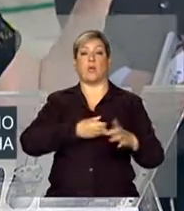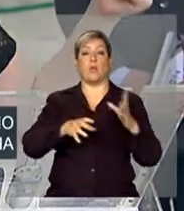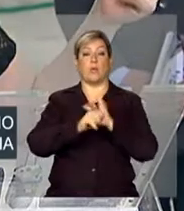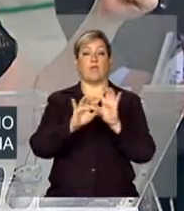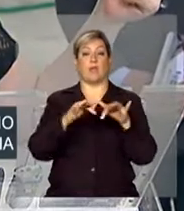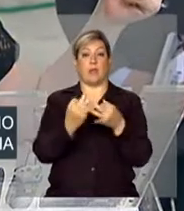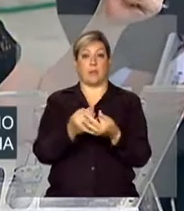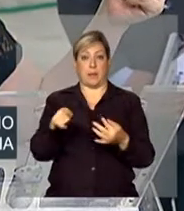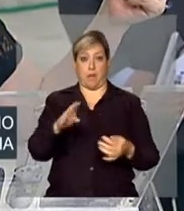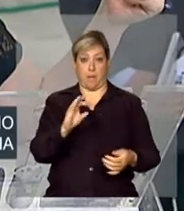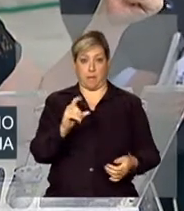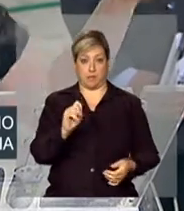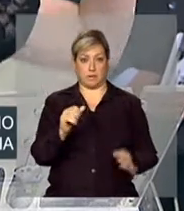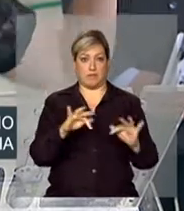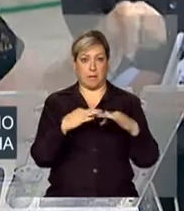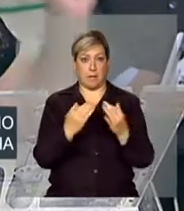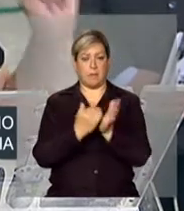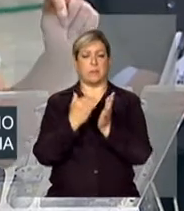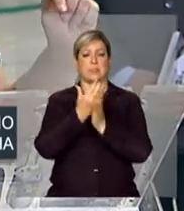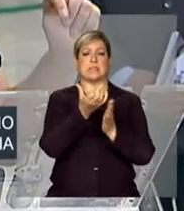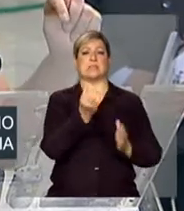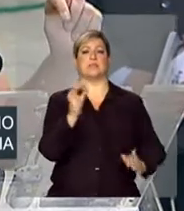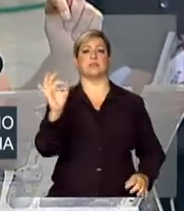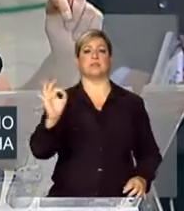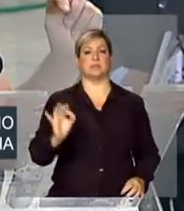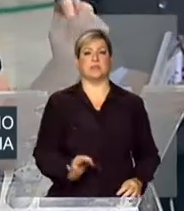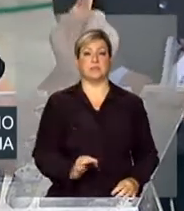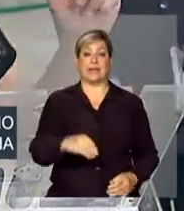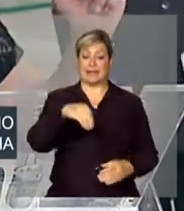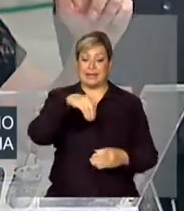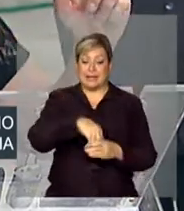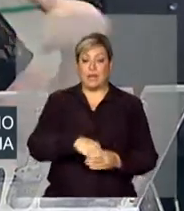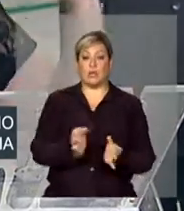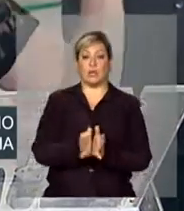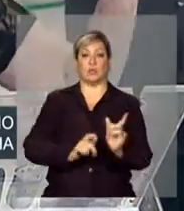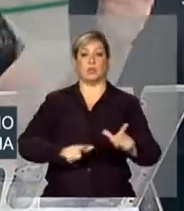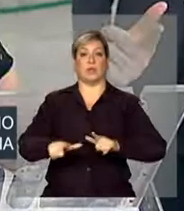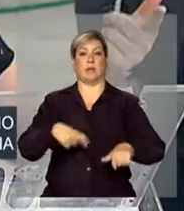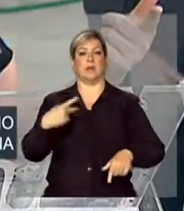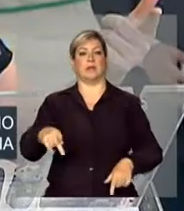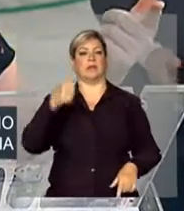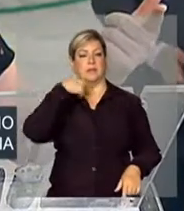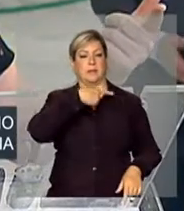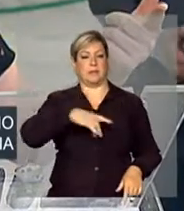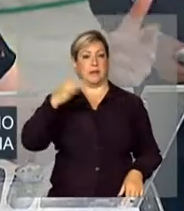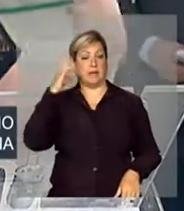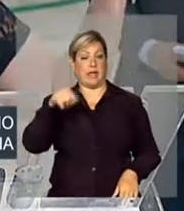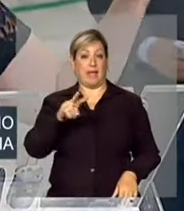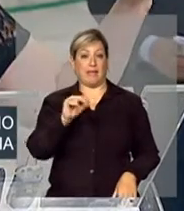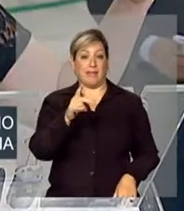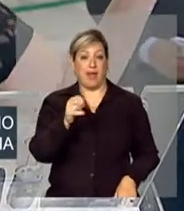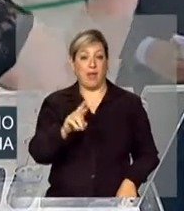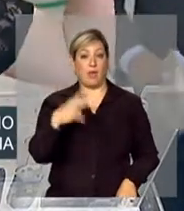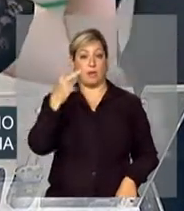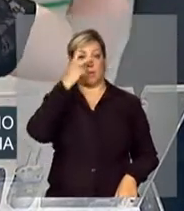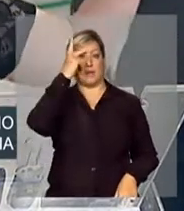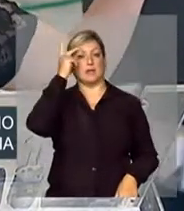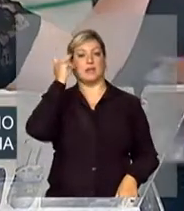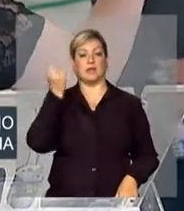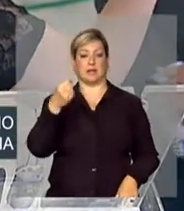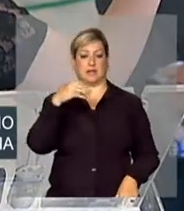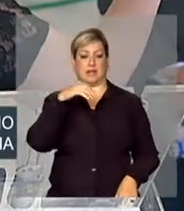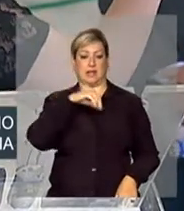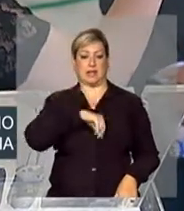cresceu em 60% dentro do mandado da presidenta Dilma. Então, o valor que as famílias recebiam cresceu, você está